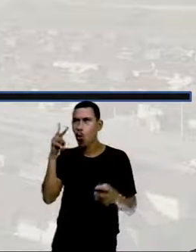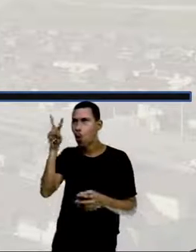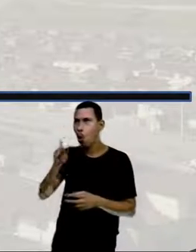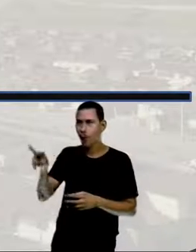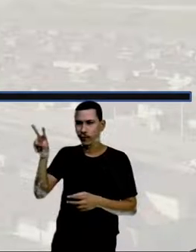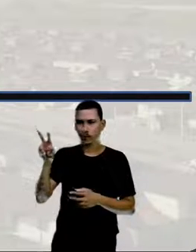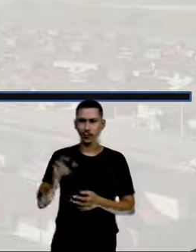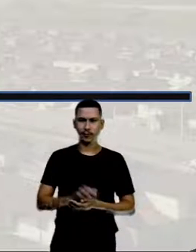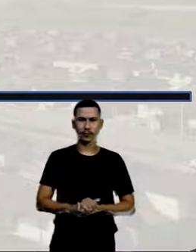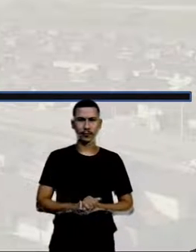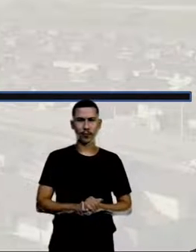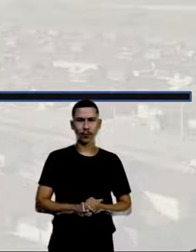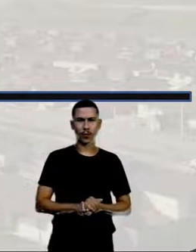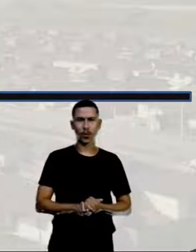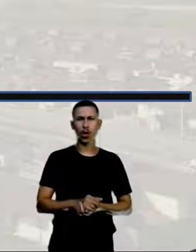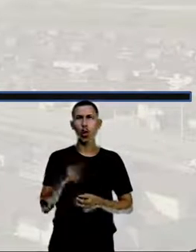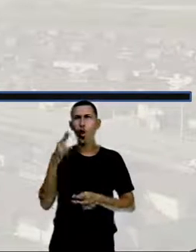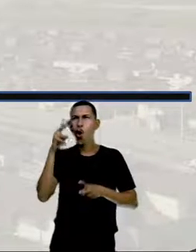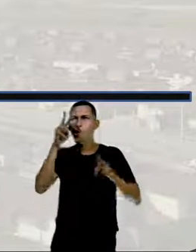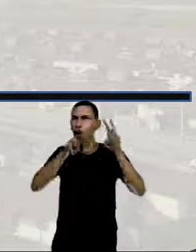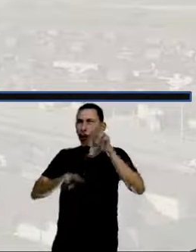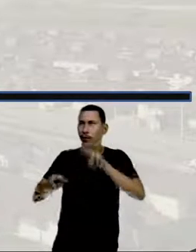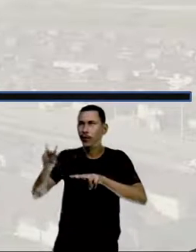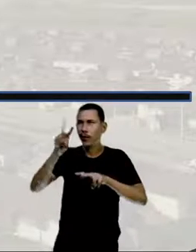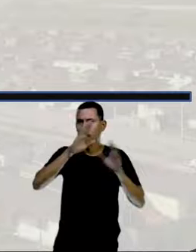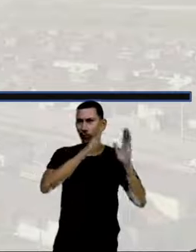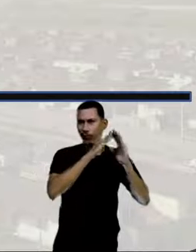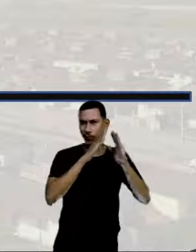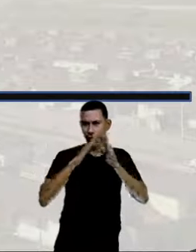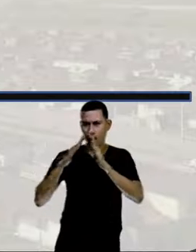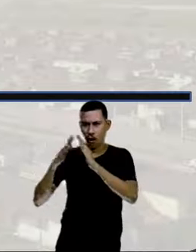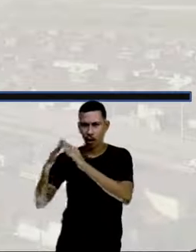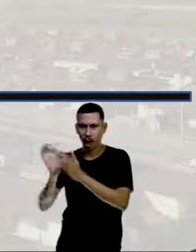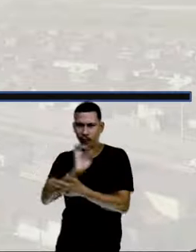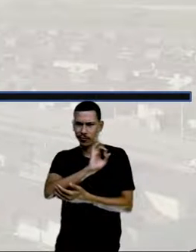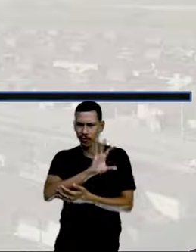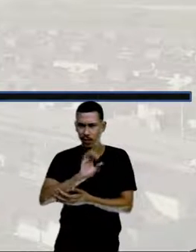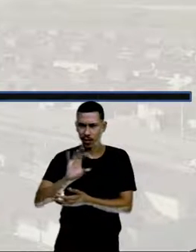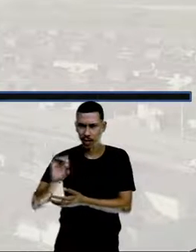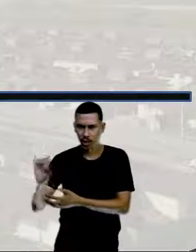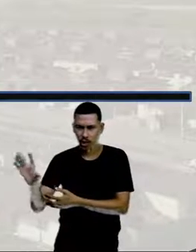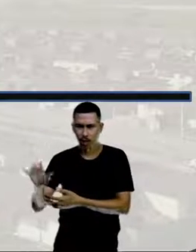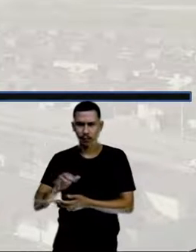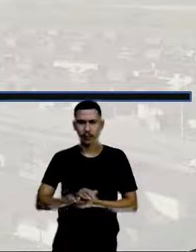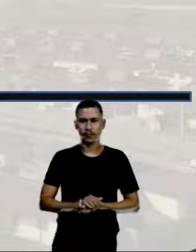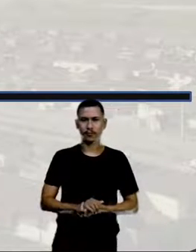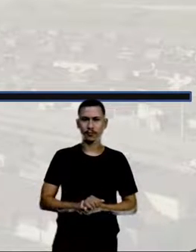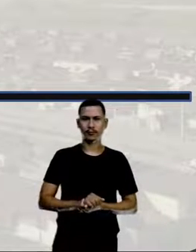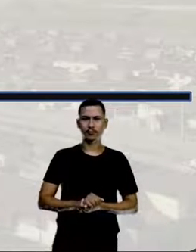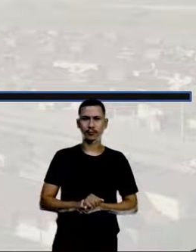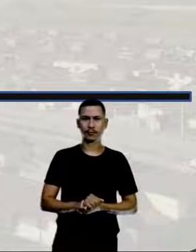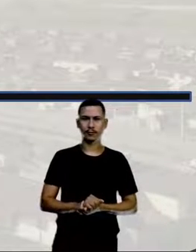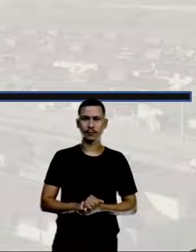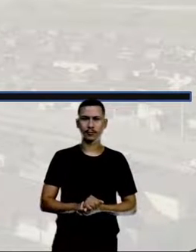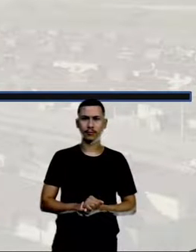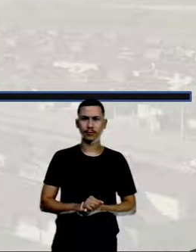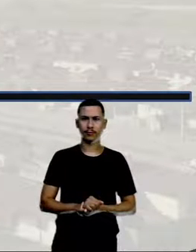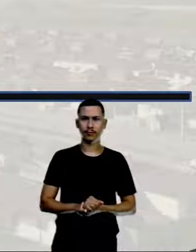cima e de baixo. E a gente só vai observar as casinhas que elas têm aqui em cada uma dessas esquinas da reta, tá bom?